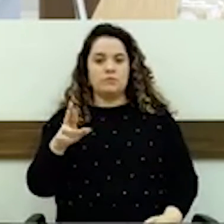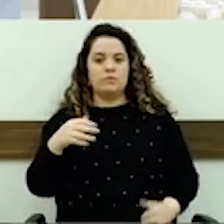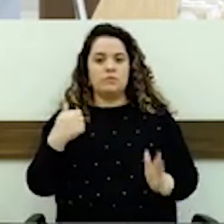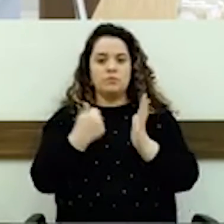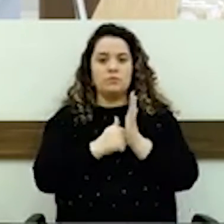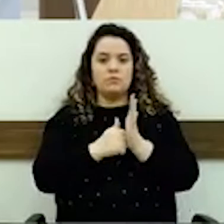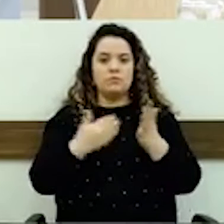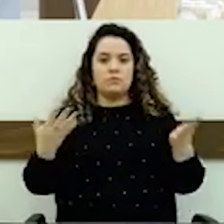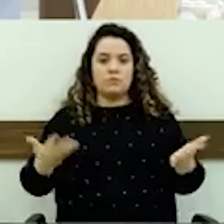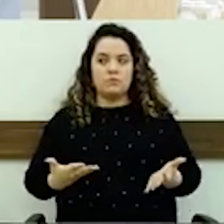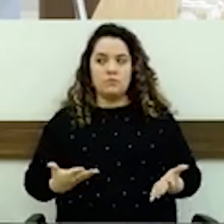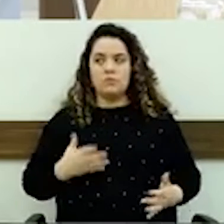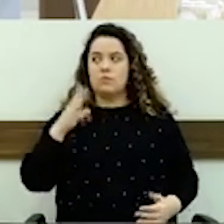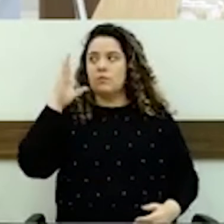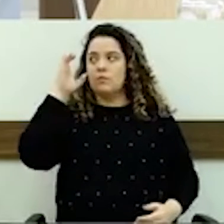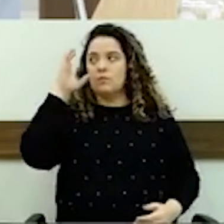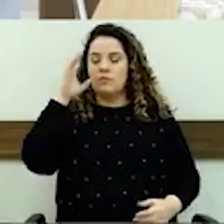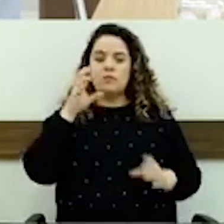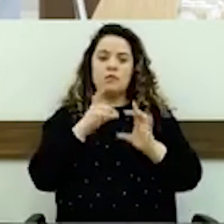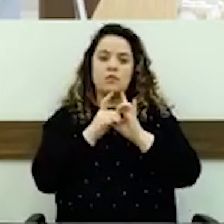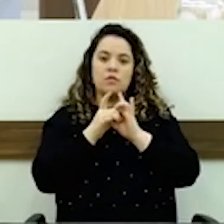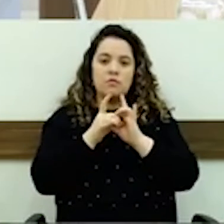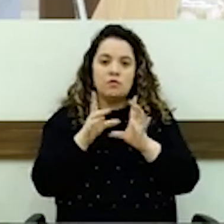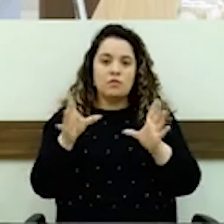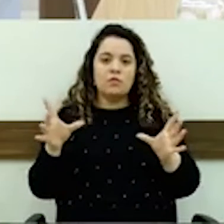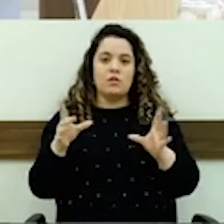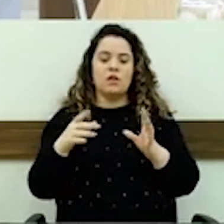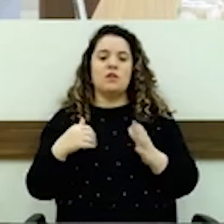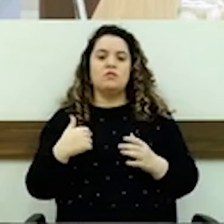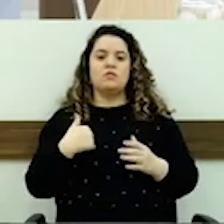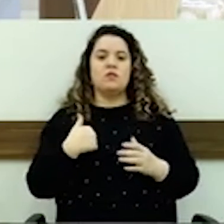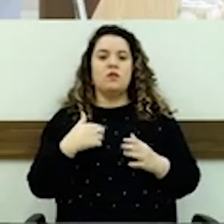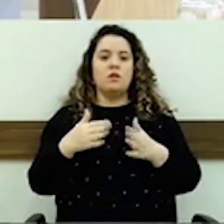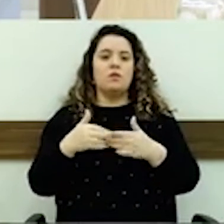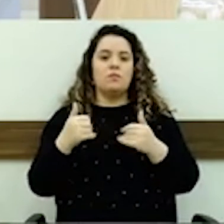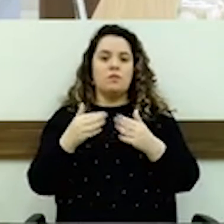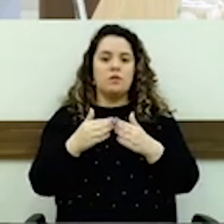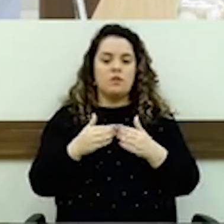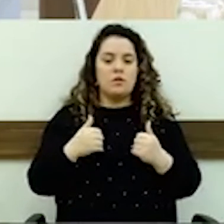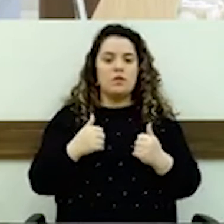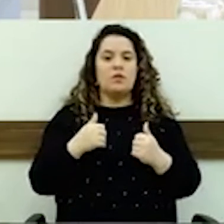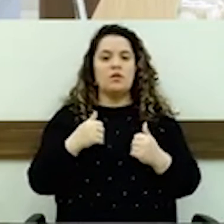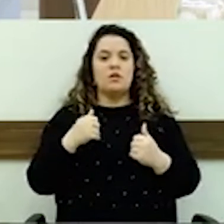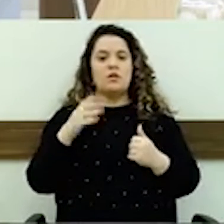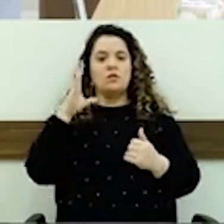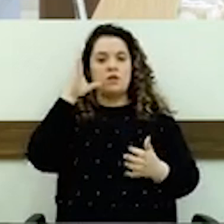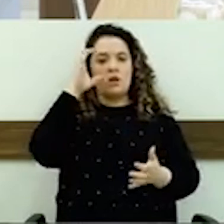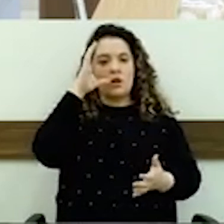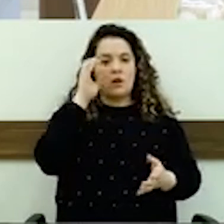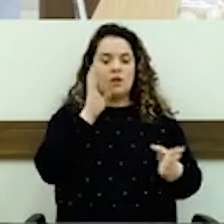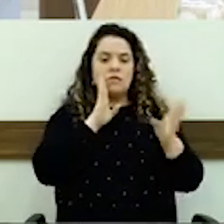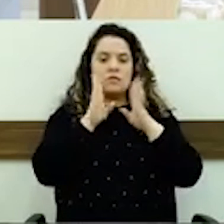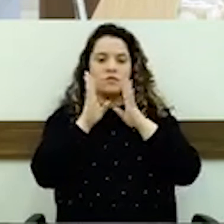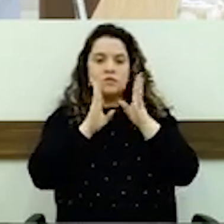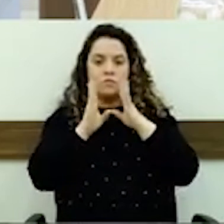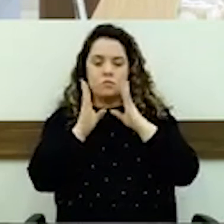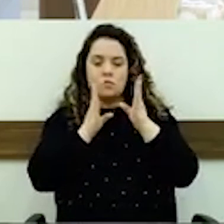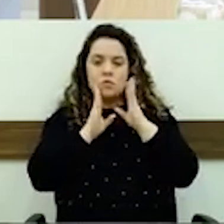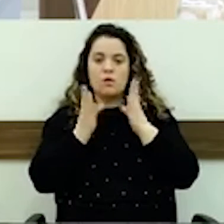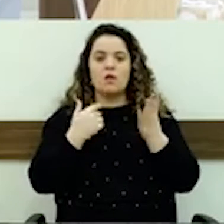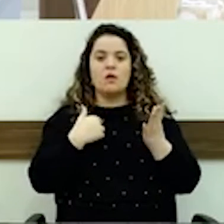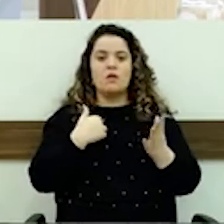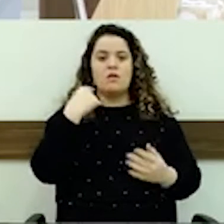Fiquem à vontade para adicionar e mandar a demanda para mim pelo Instagram, pelo Facebook, no meu gabinete online 24 horas, tudo bem?